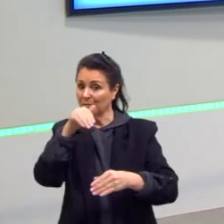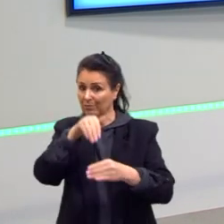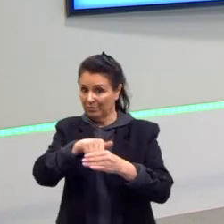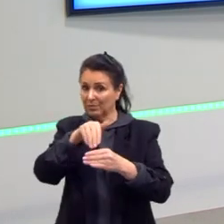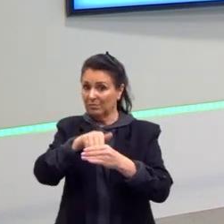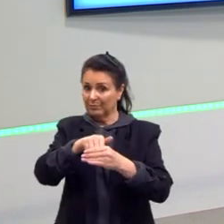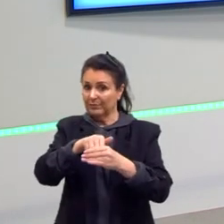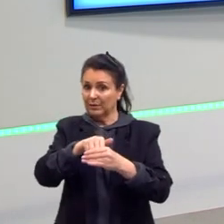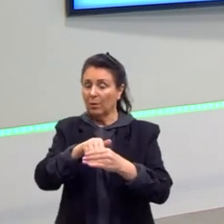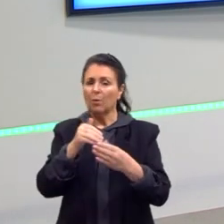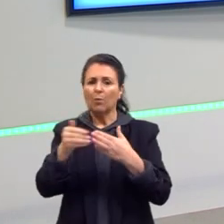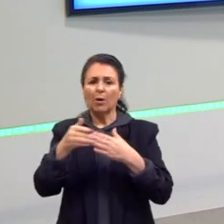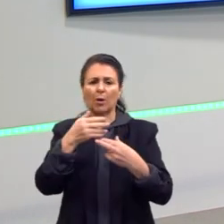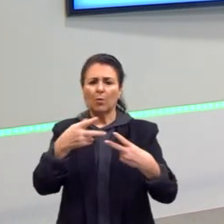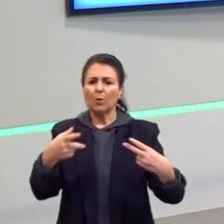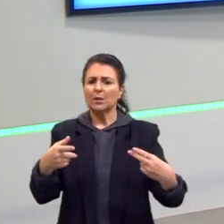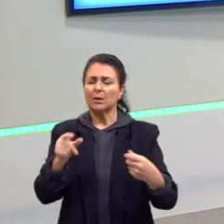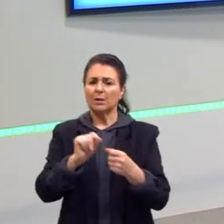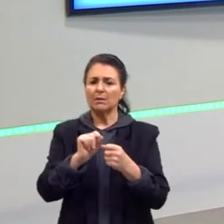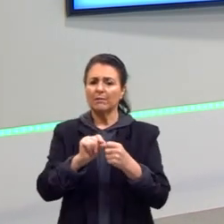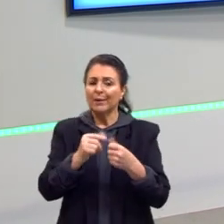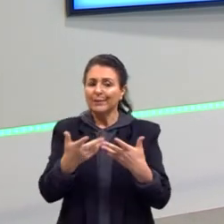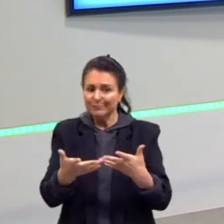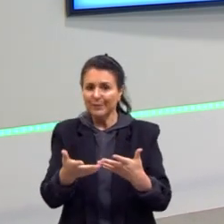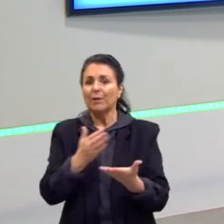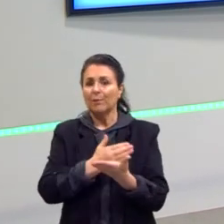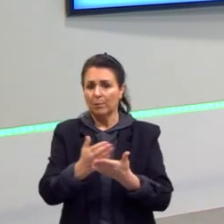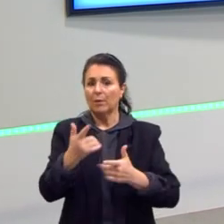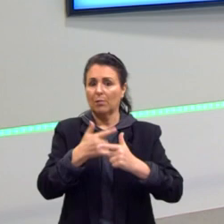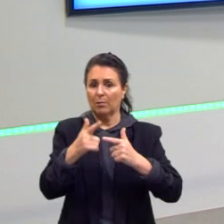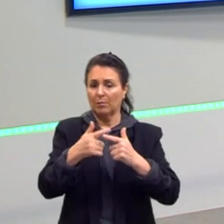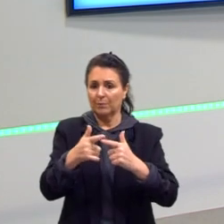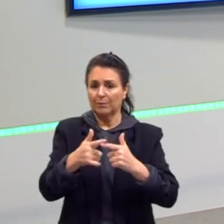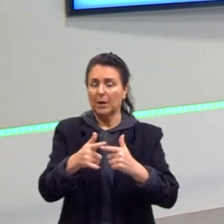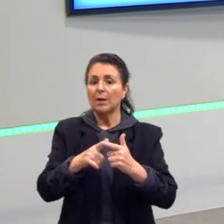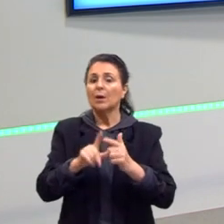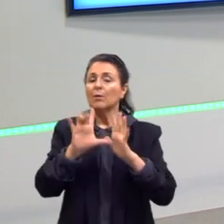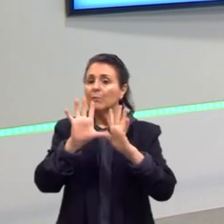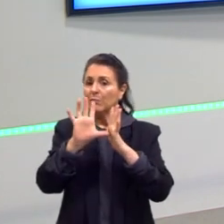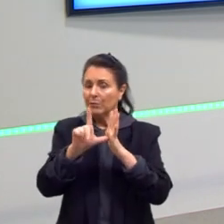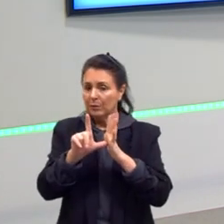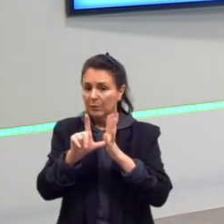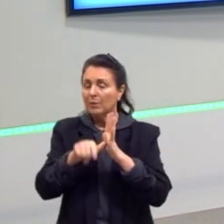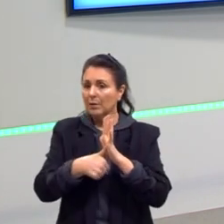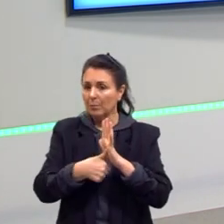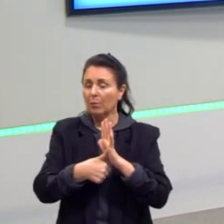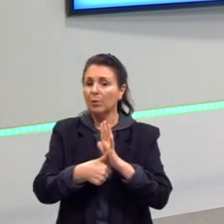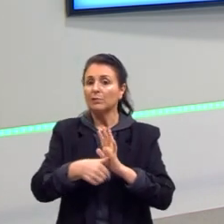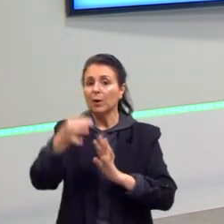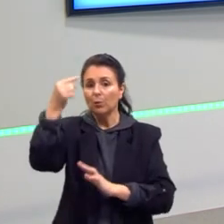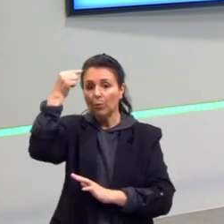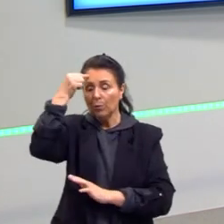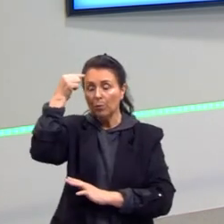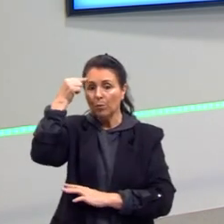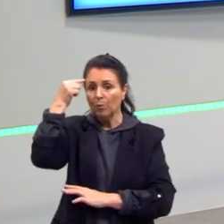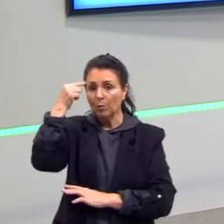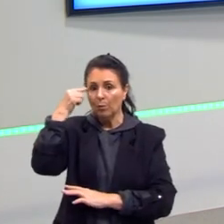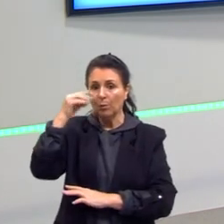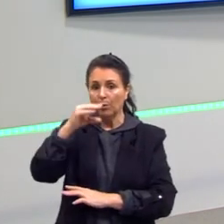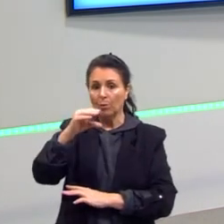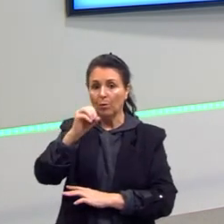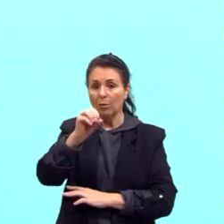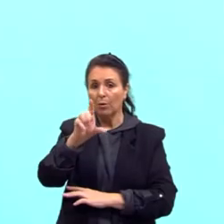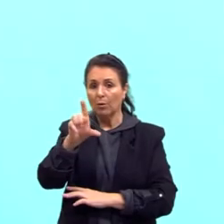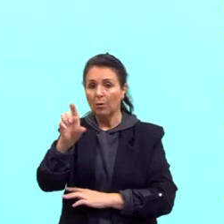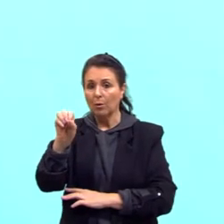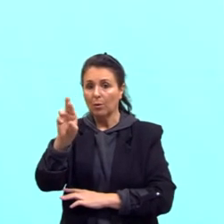coisa que ele faça, vai ter problema. Bom, passamos o governo Sarney, chegamos no governo Collor, e aí o governo Collor,